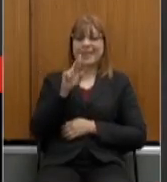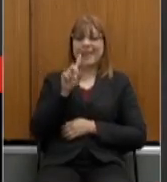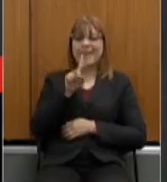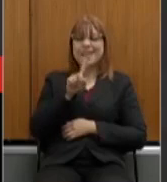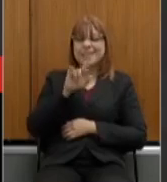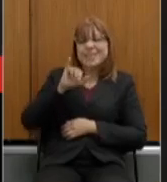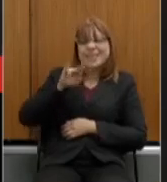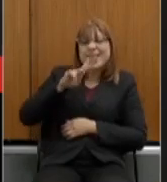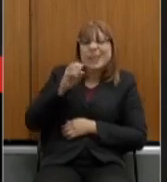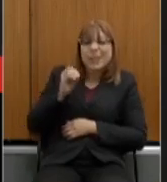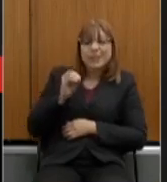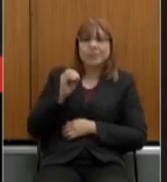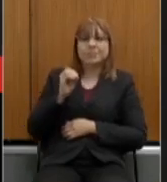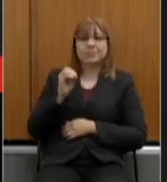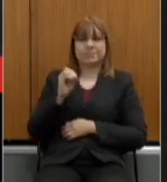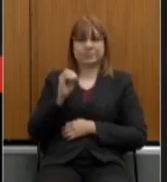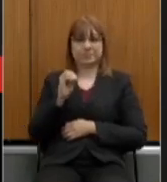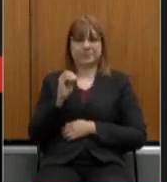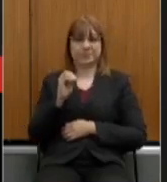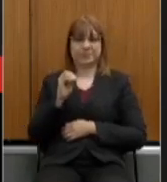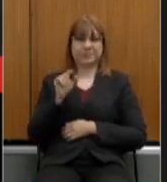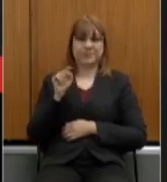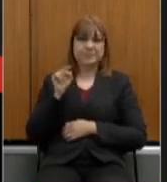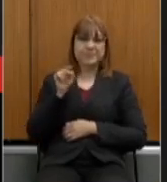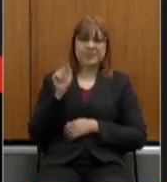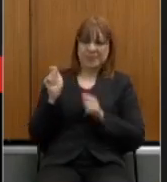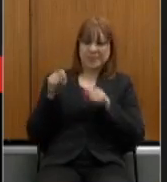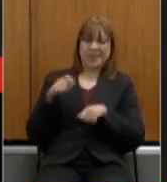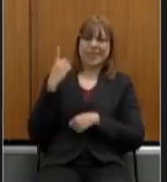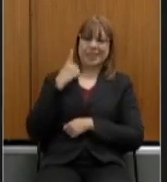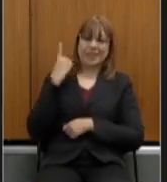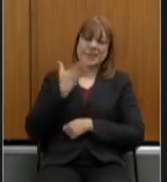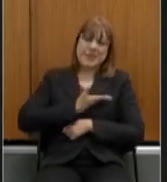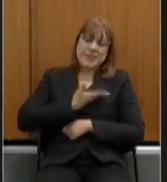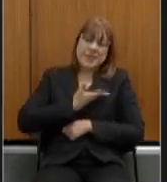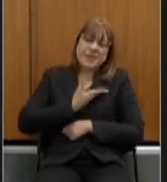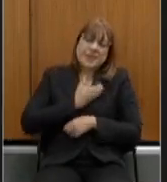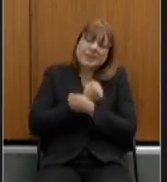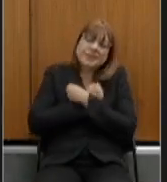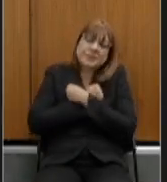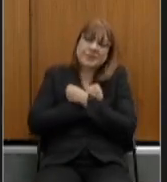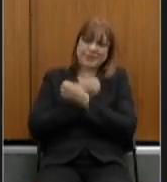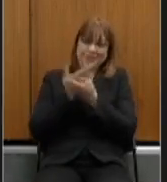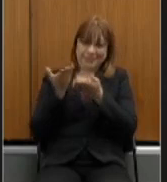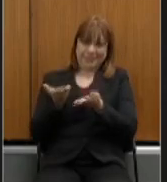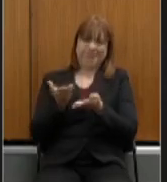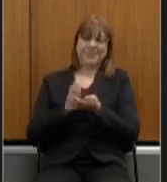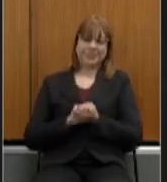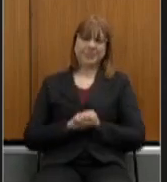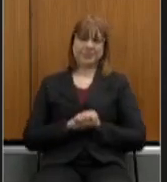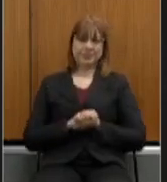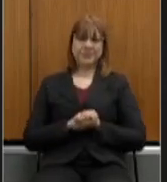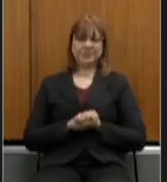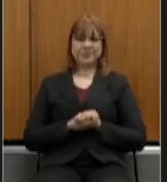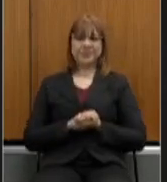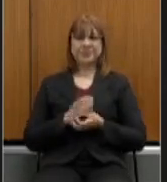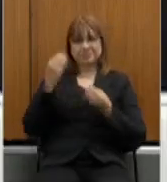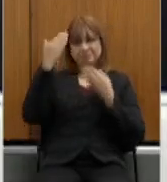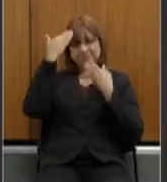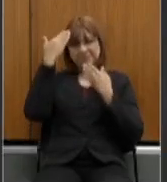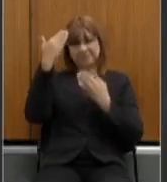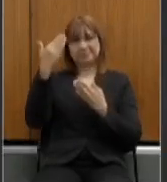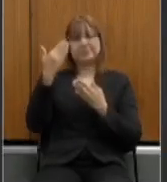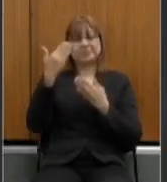esse decano esse decano aí competente deputado aí querido amigo um forte abraço a ele muito obrigado